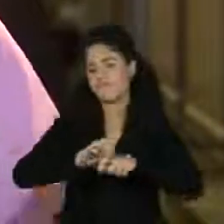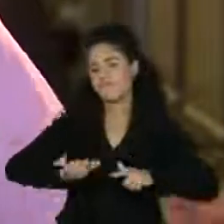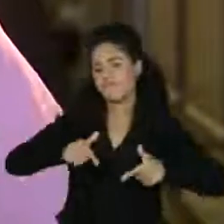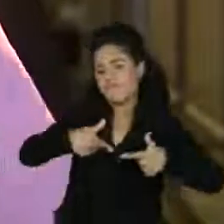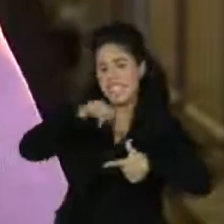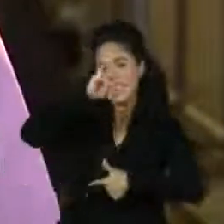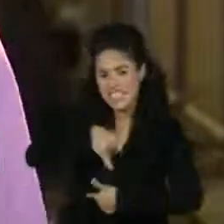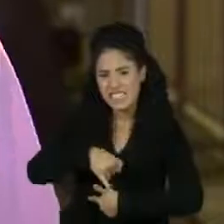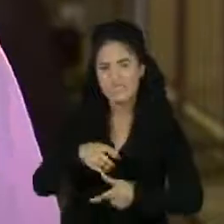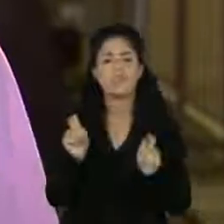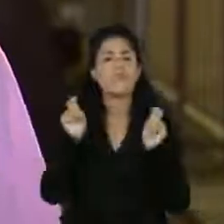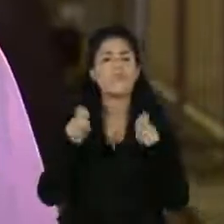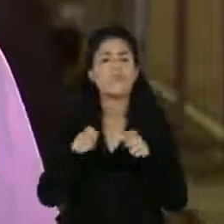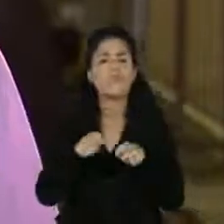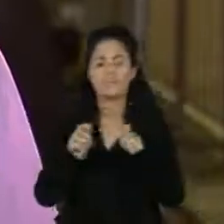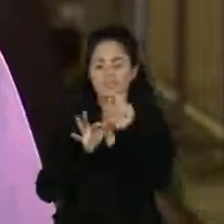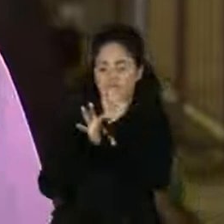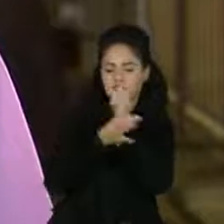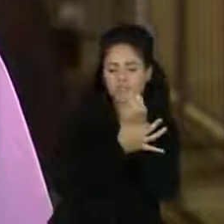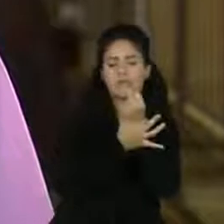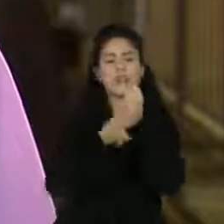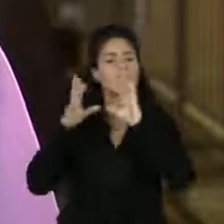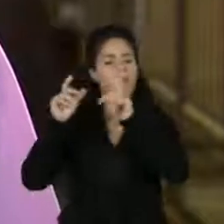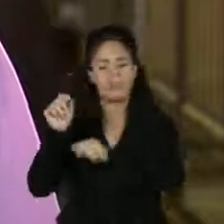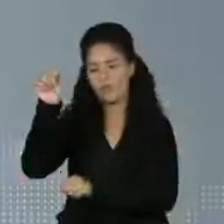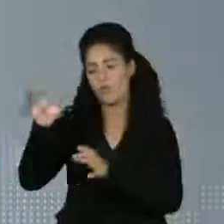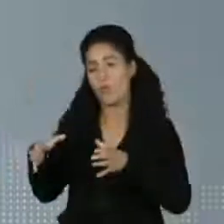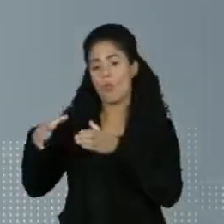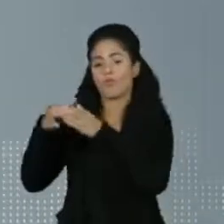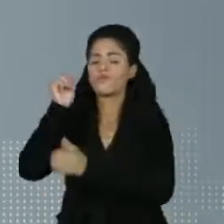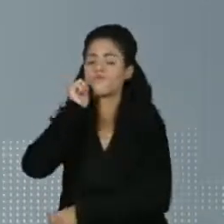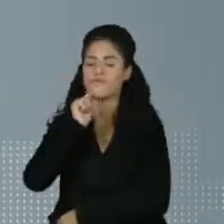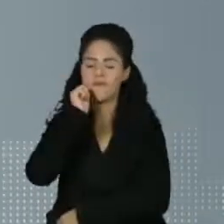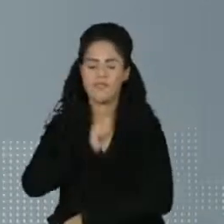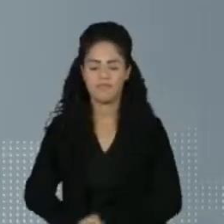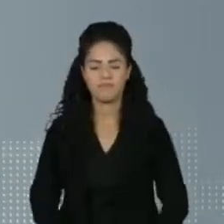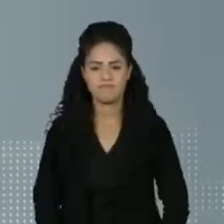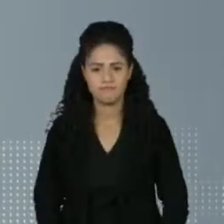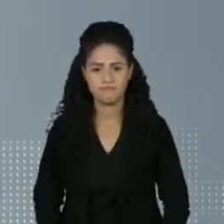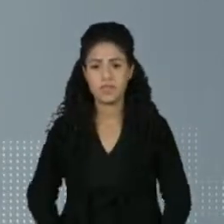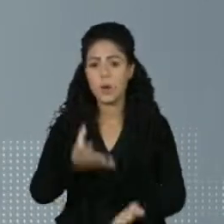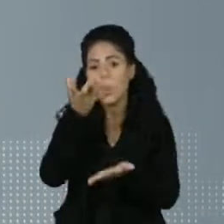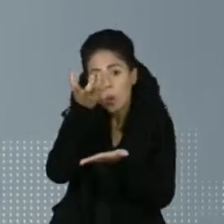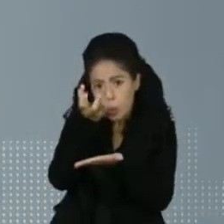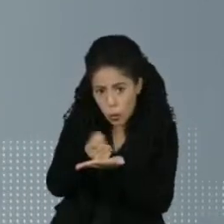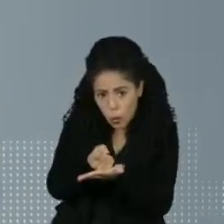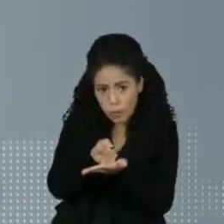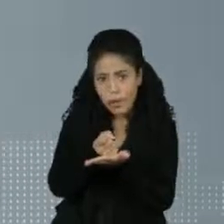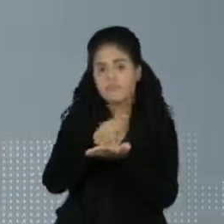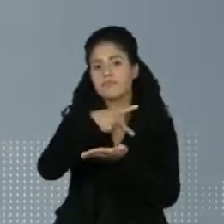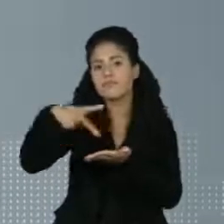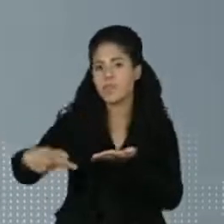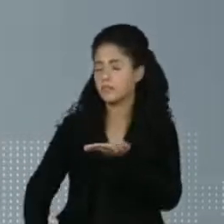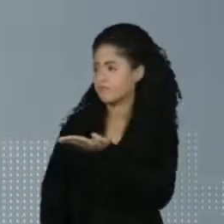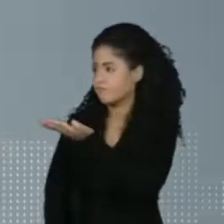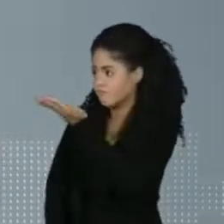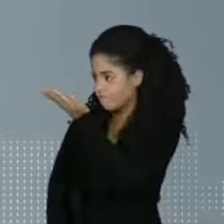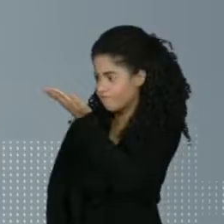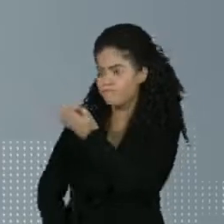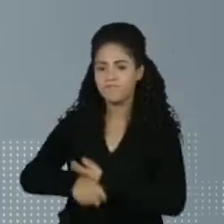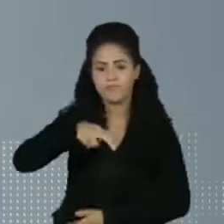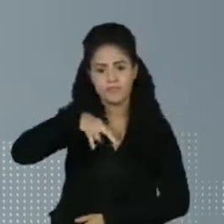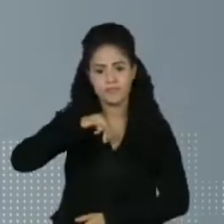que podem garantir mais segurança para as mulheres. No aplicativo Meu Ônibus Fortaleza, o link Nina,